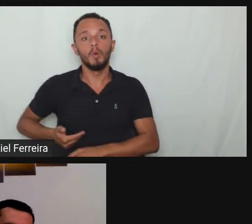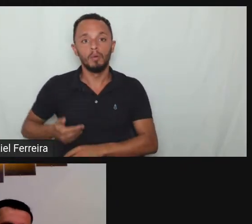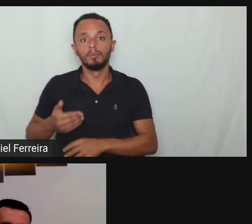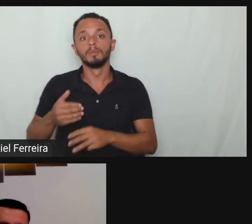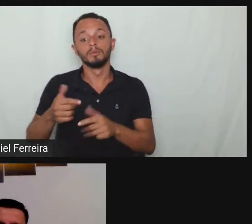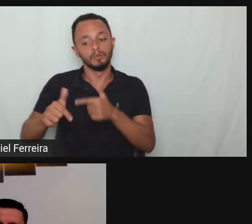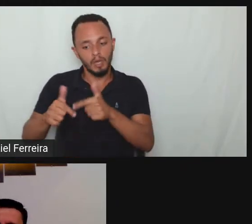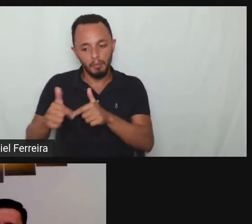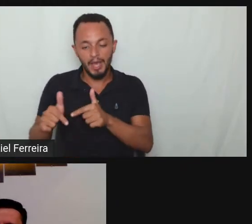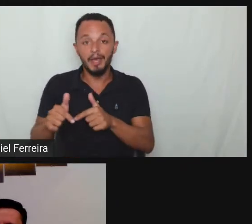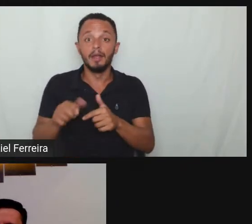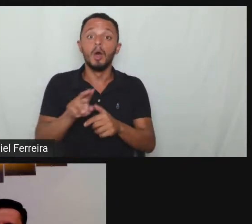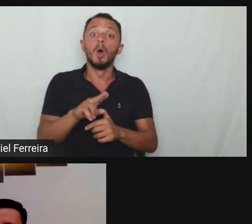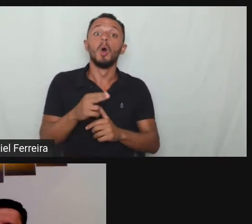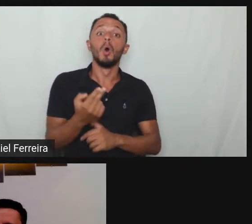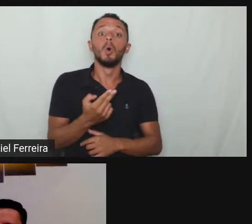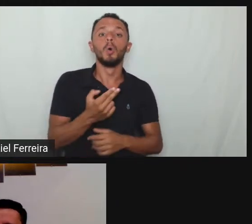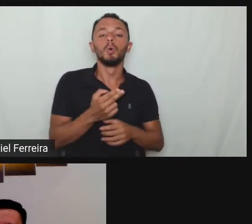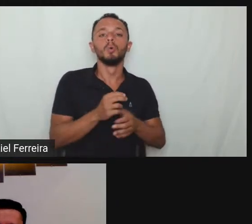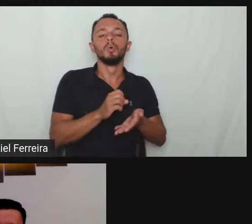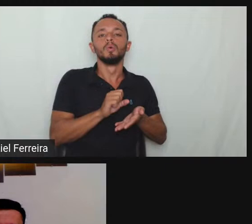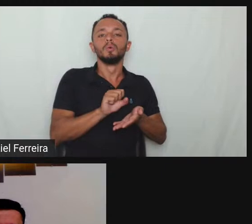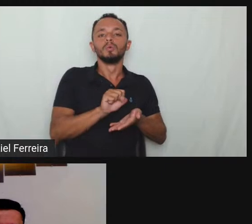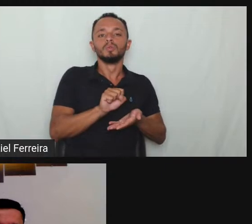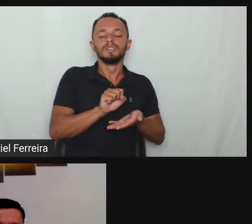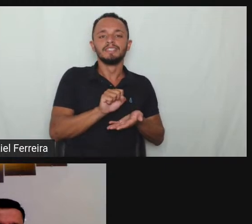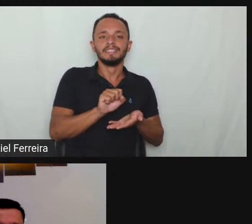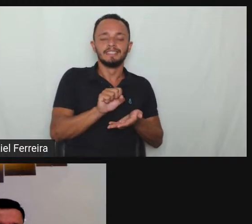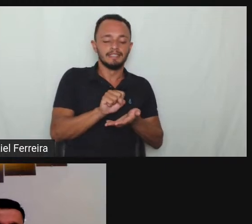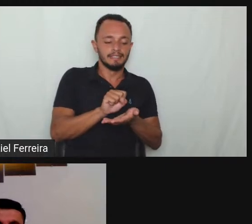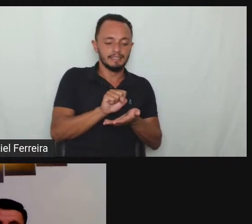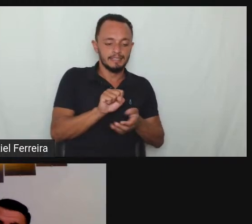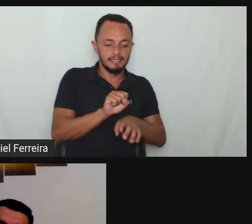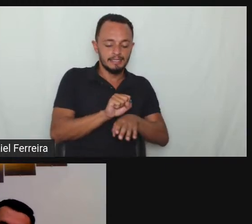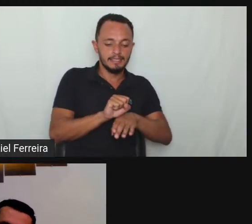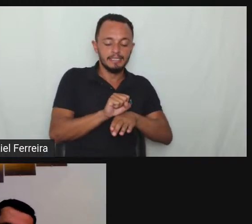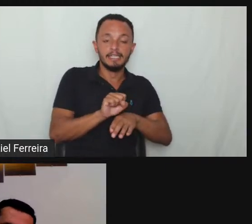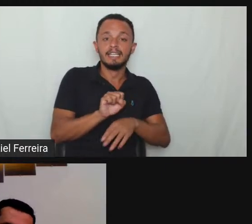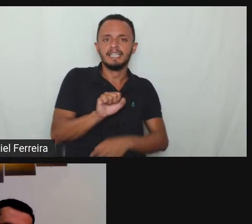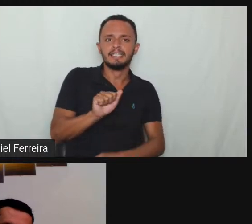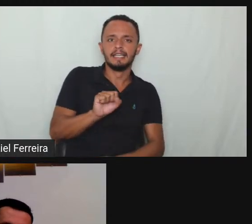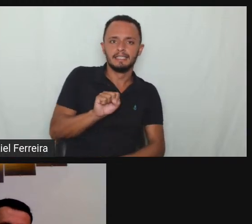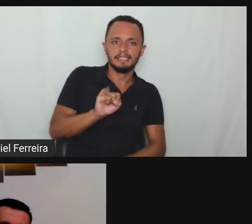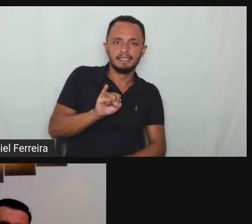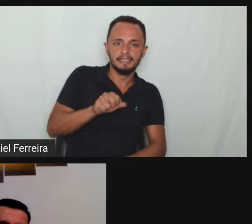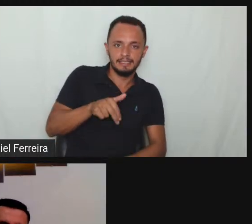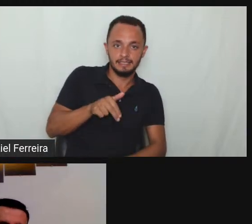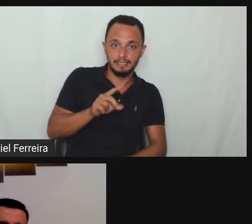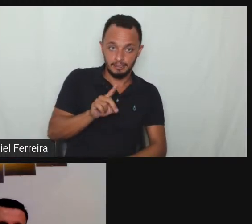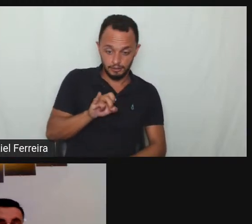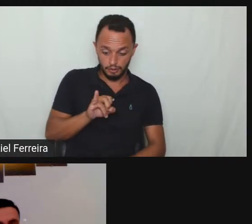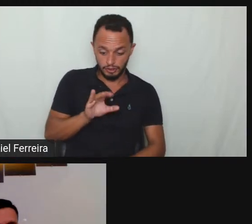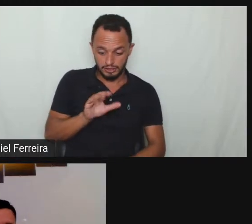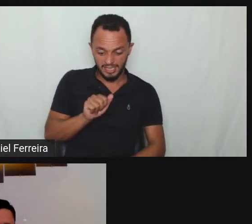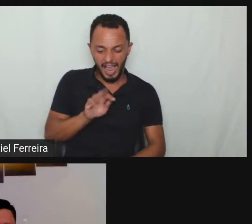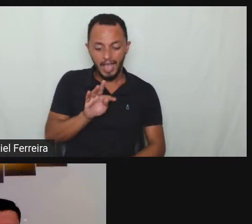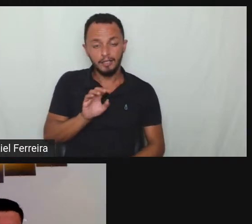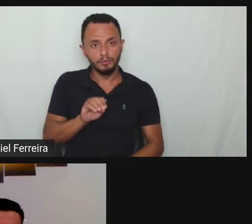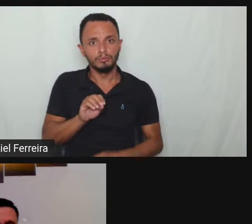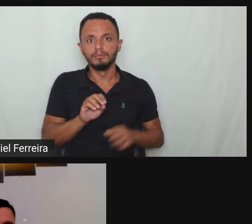sindicato da categoria também é uma pode dar um não conseguindo entendo que